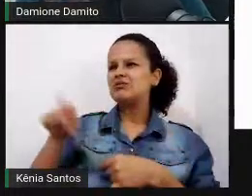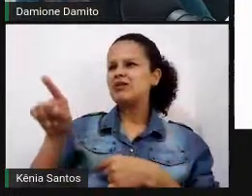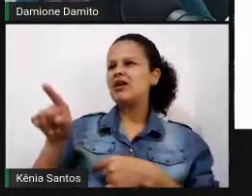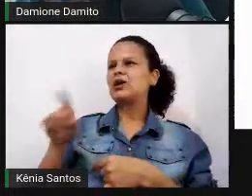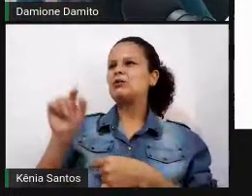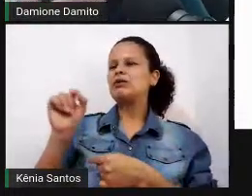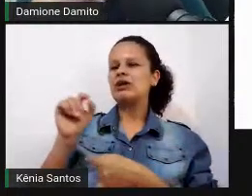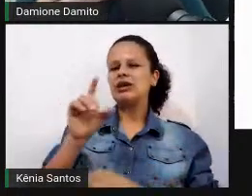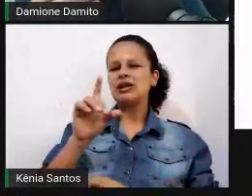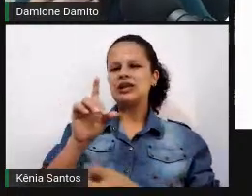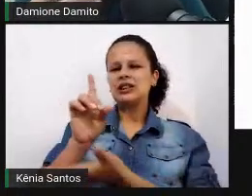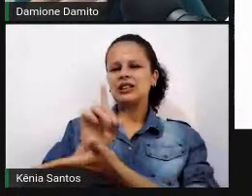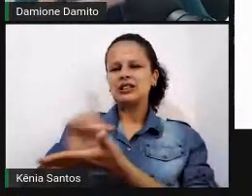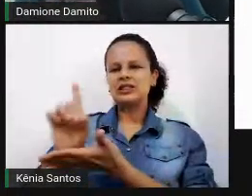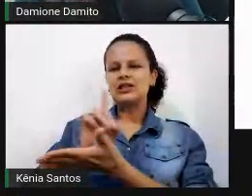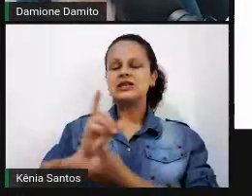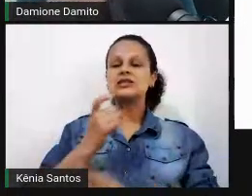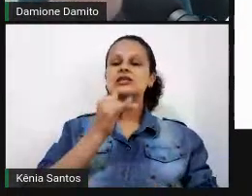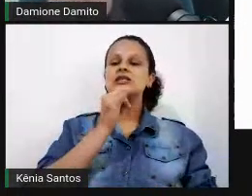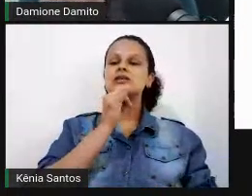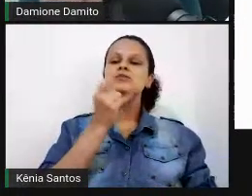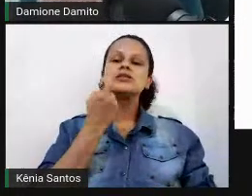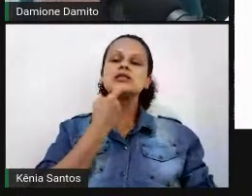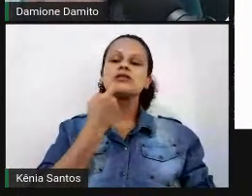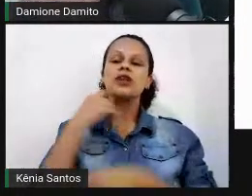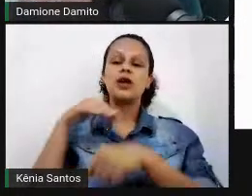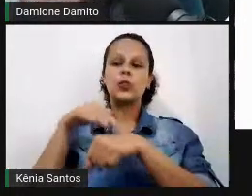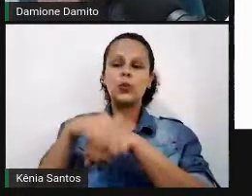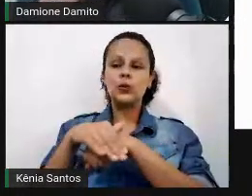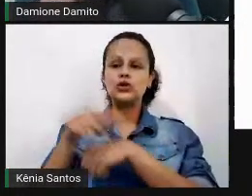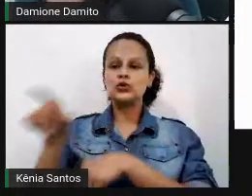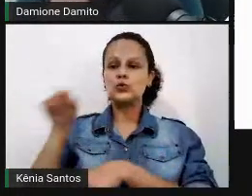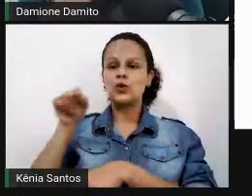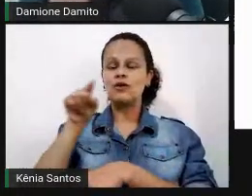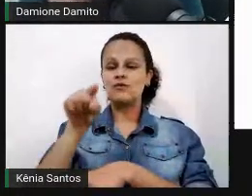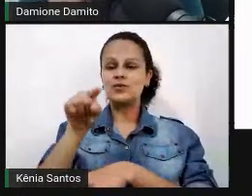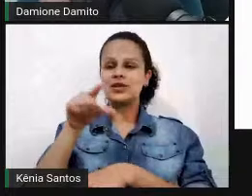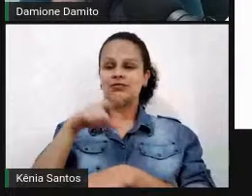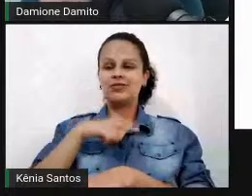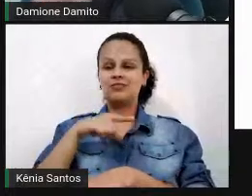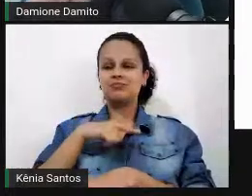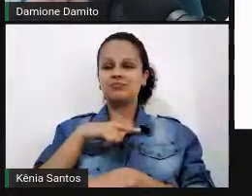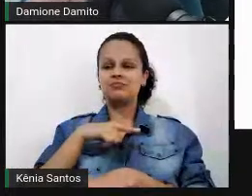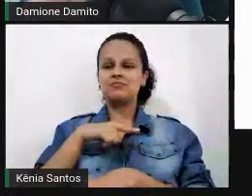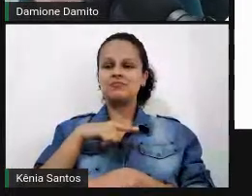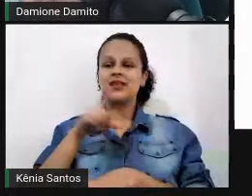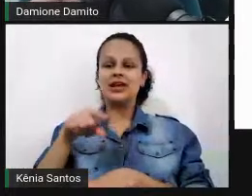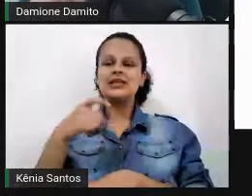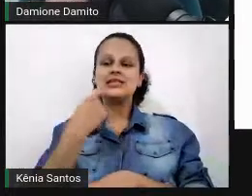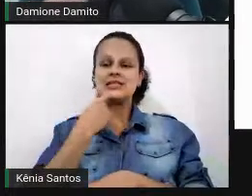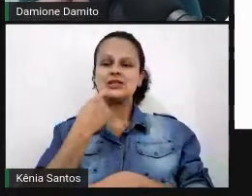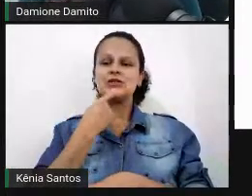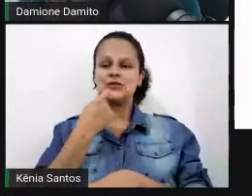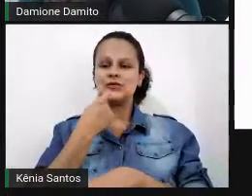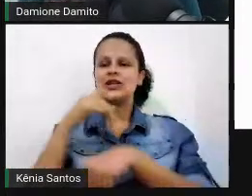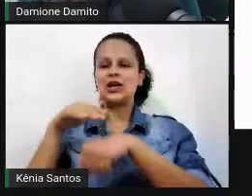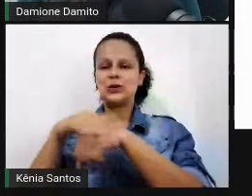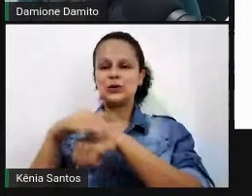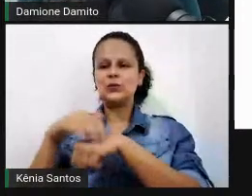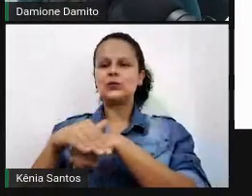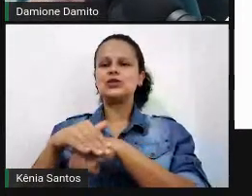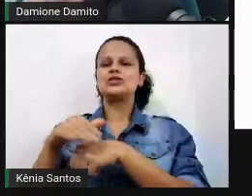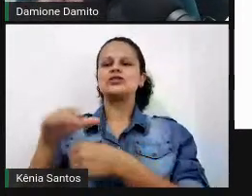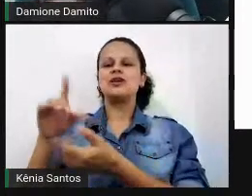escolhia na sexta-feira à noite, e se você está ouvindo, você provavelmente sabe, porque era na sexta-feira à noite que a gente ia fazer a alocação dessas